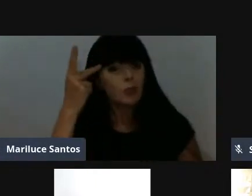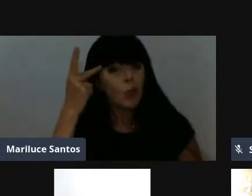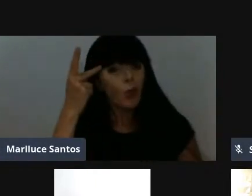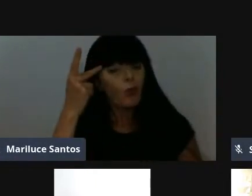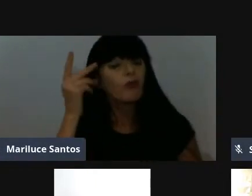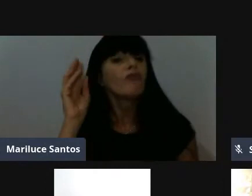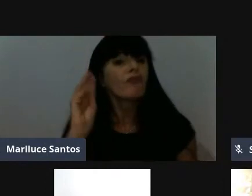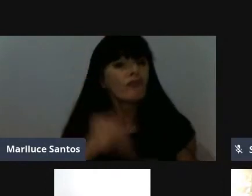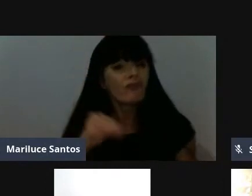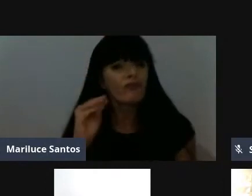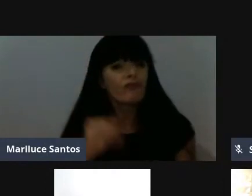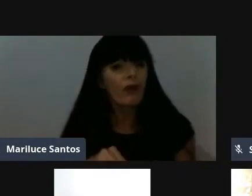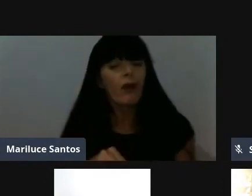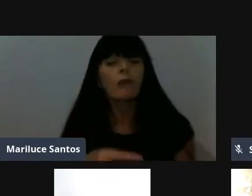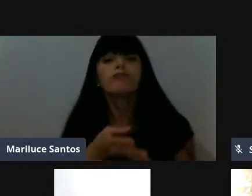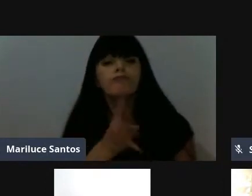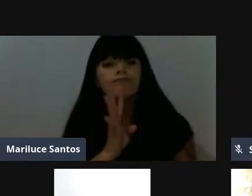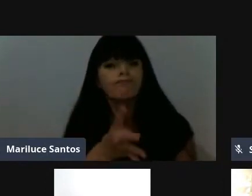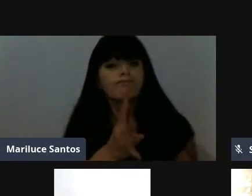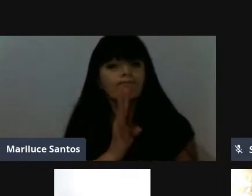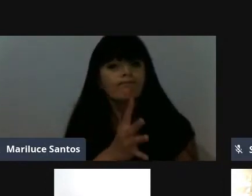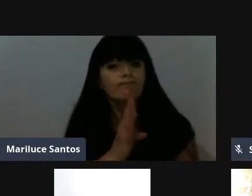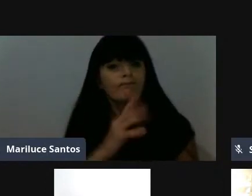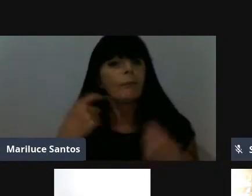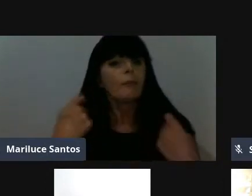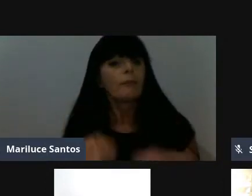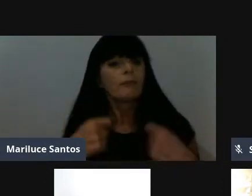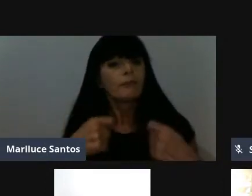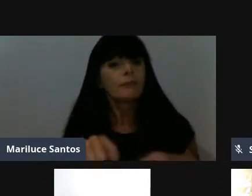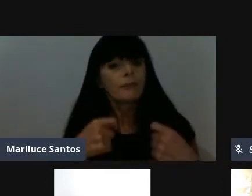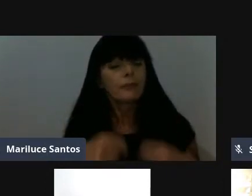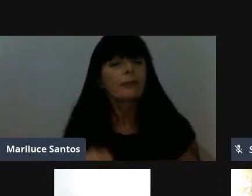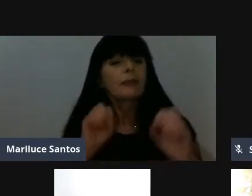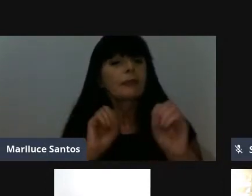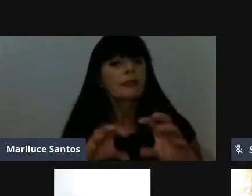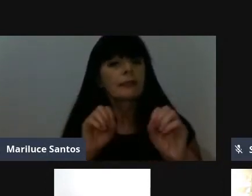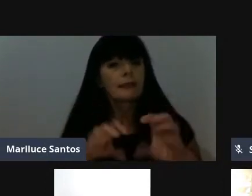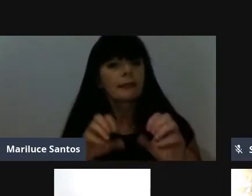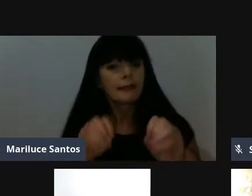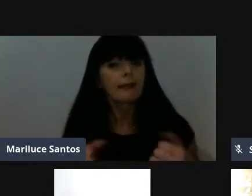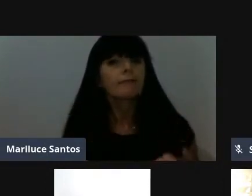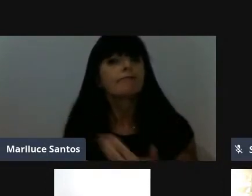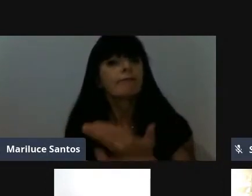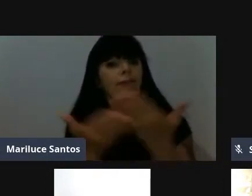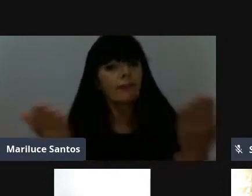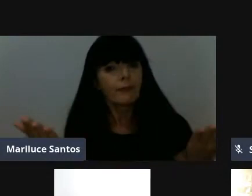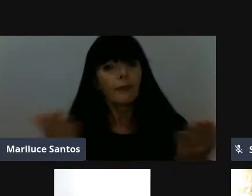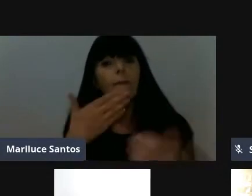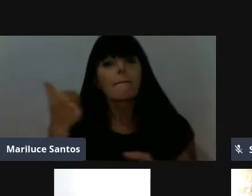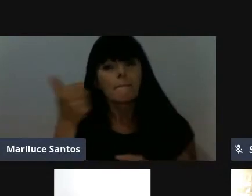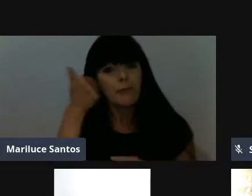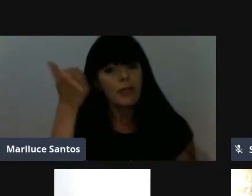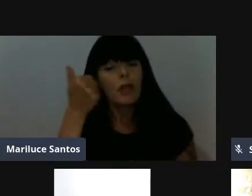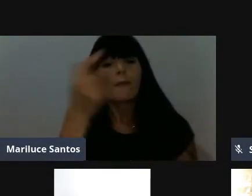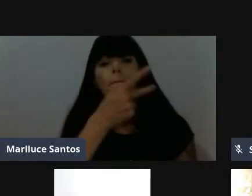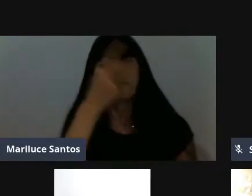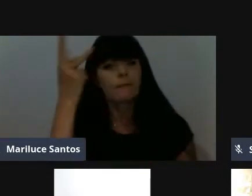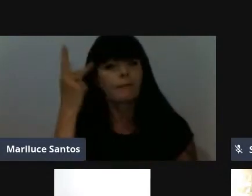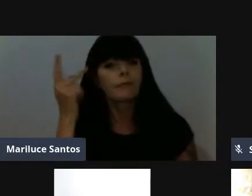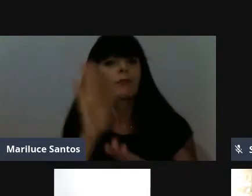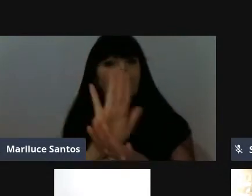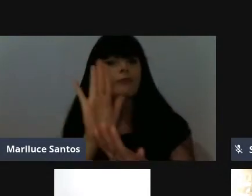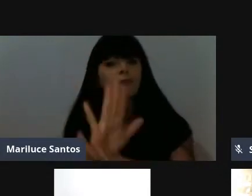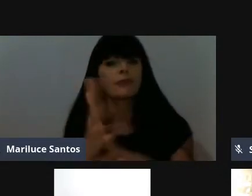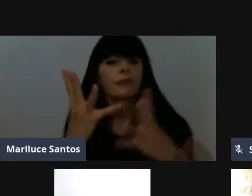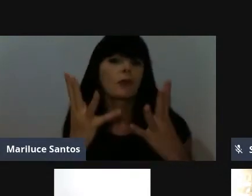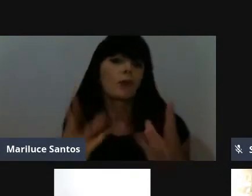saibam ouvir, de políticos que se entregam e que se doam o seu melhor, né, então, como eu disse,